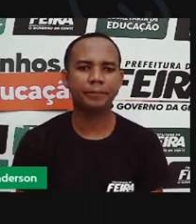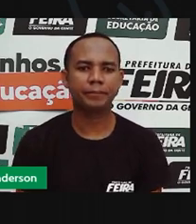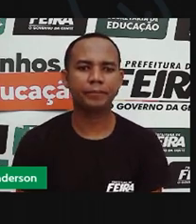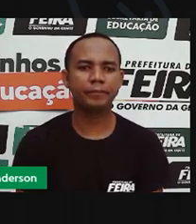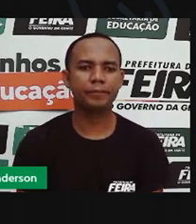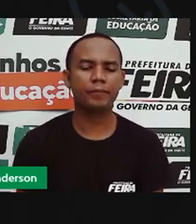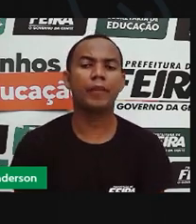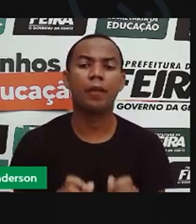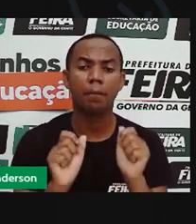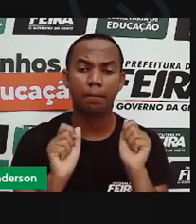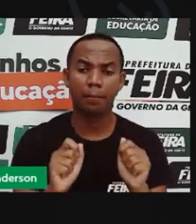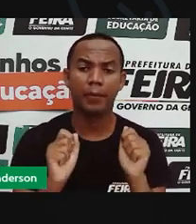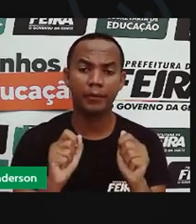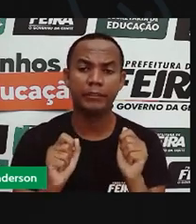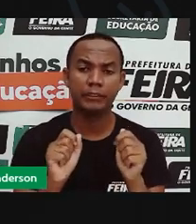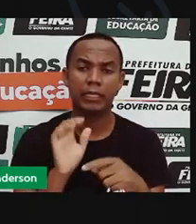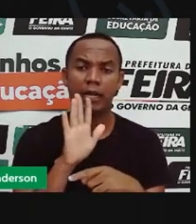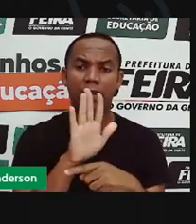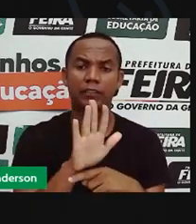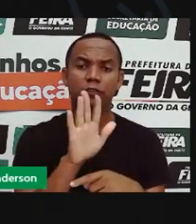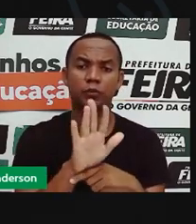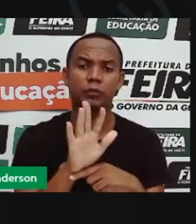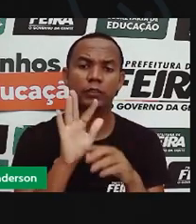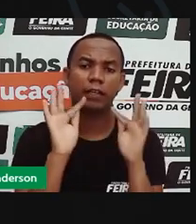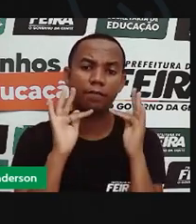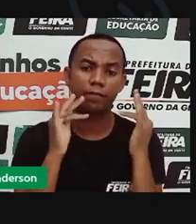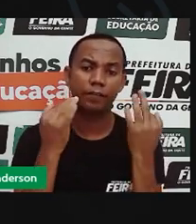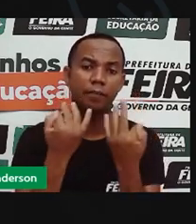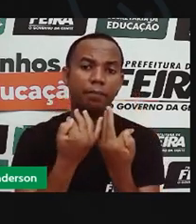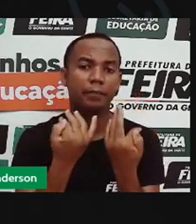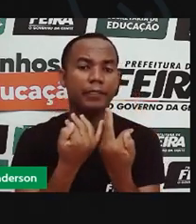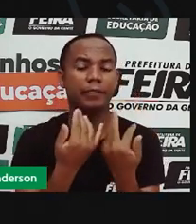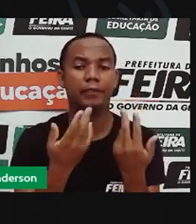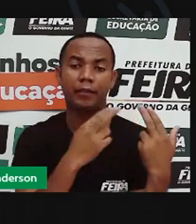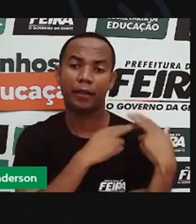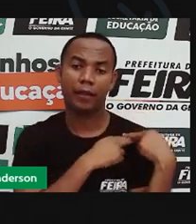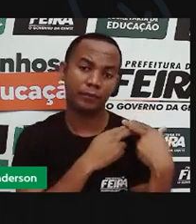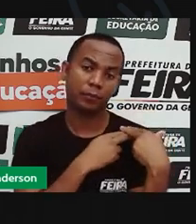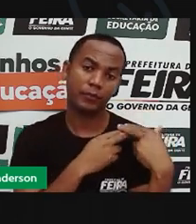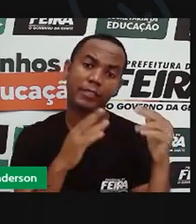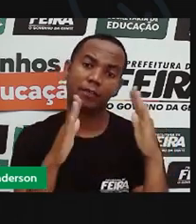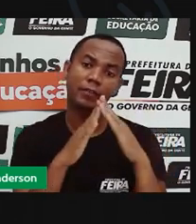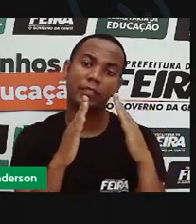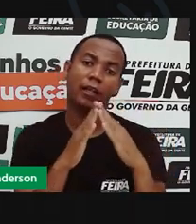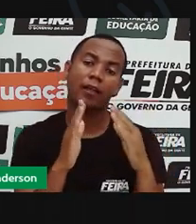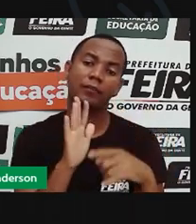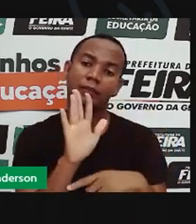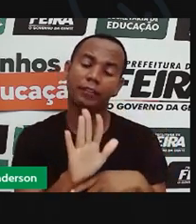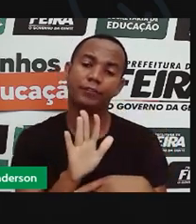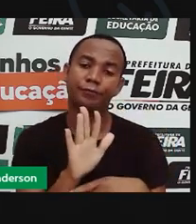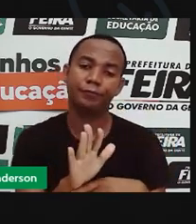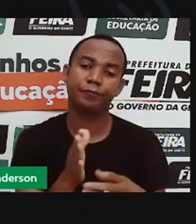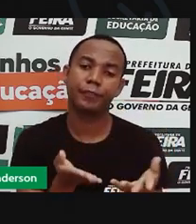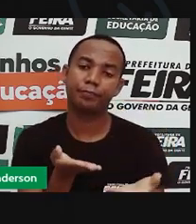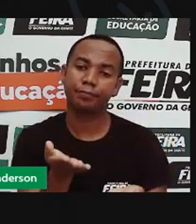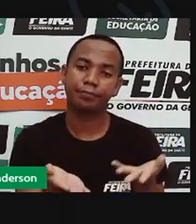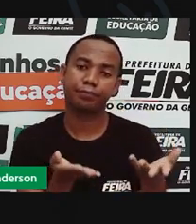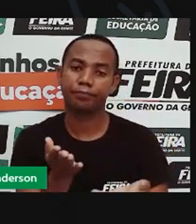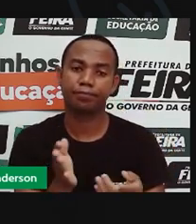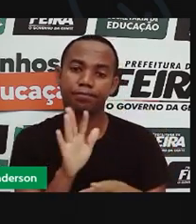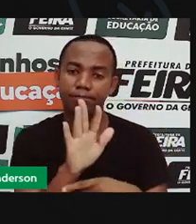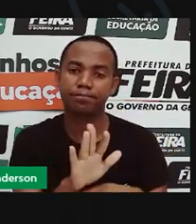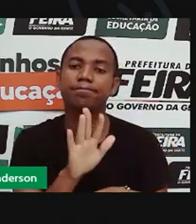mas tenta fazer para você aprender e desenvolver essas habilidades. e é tão gostoso,